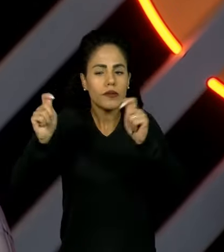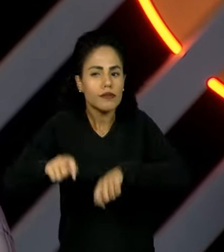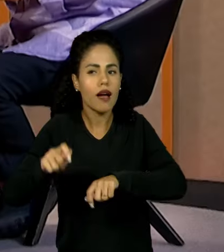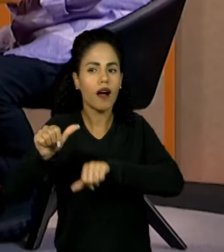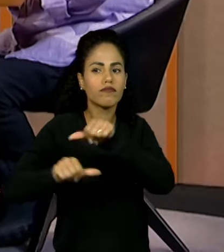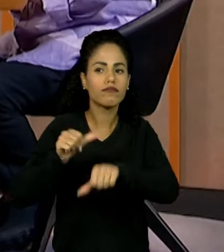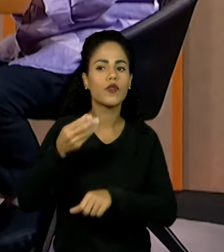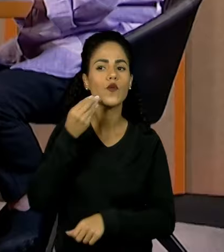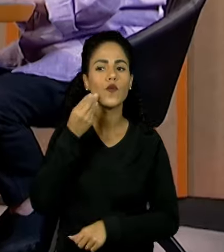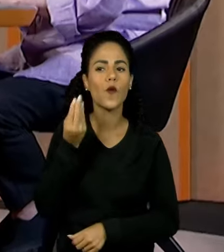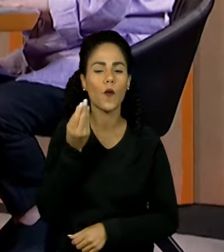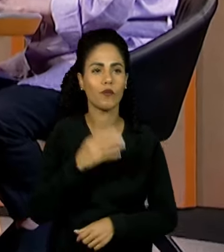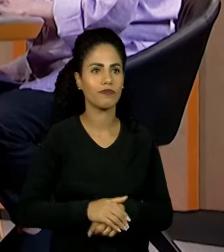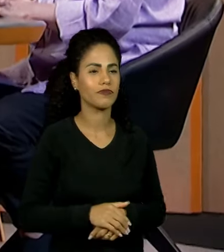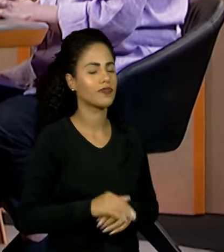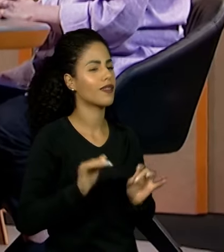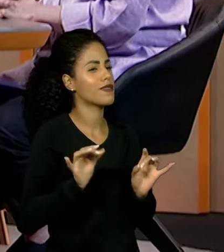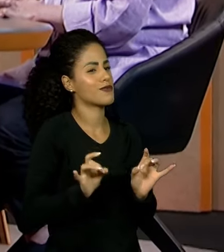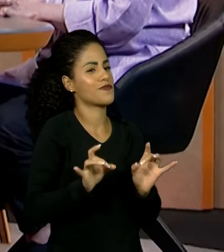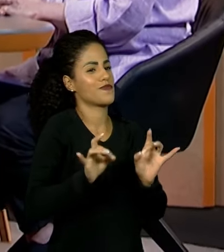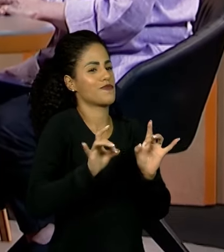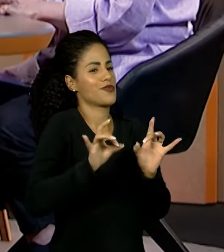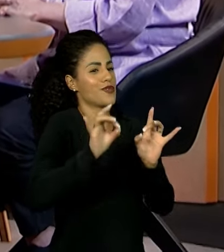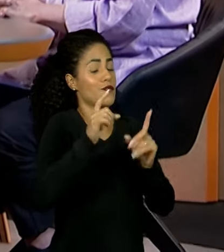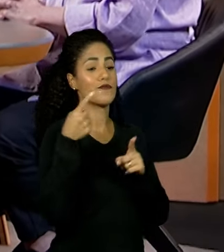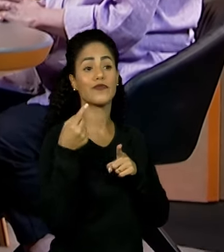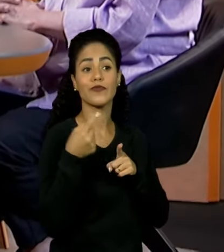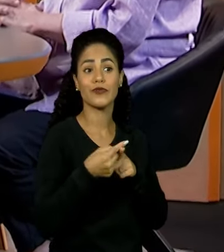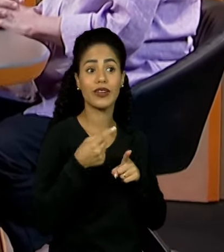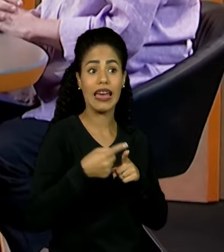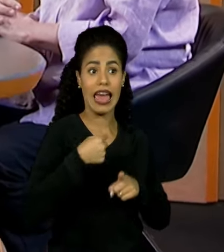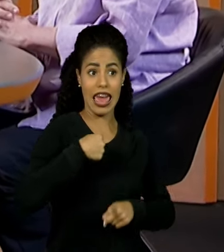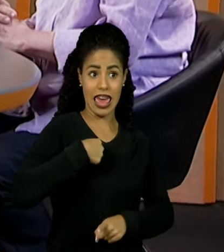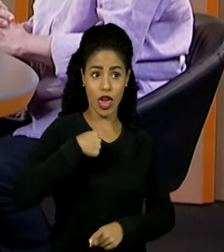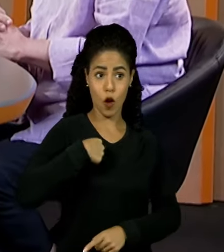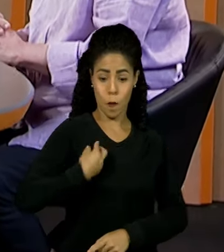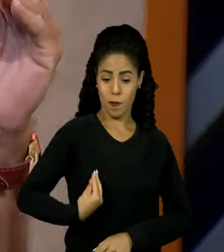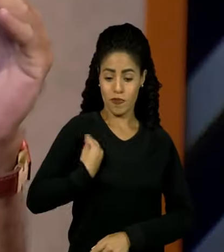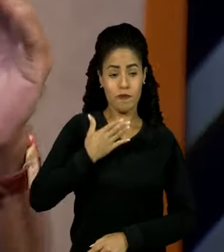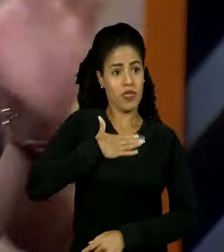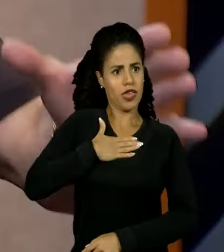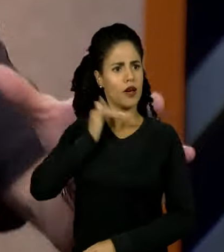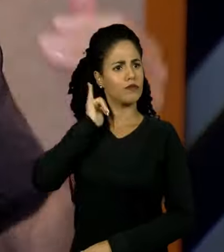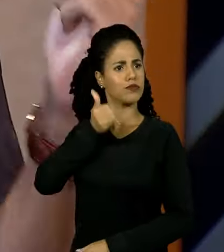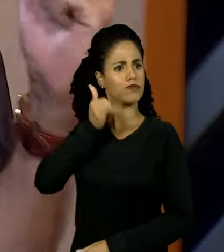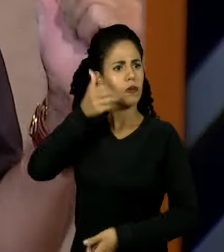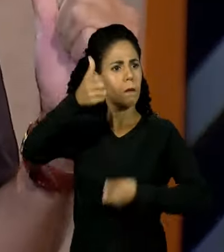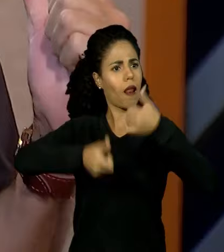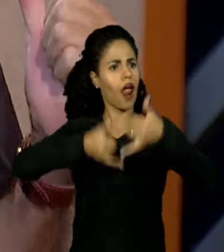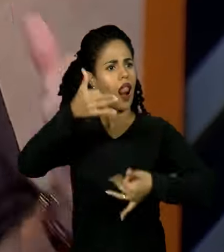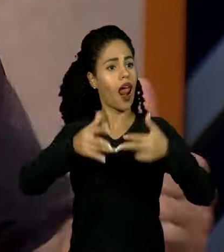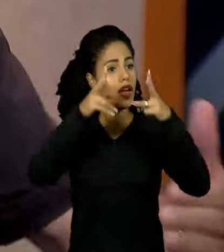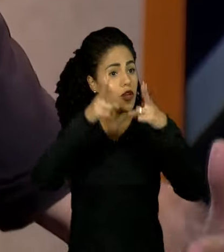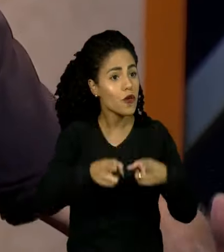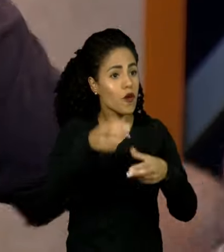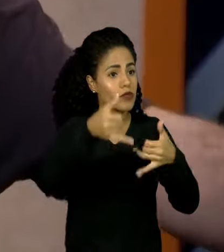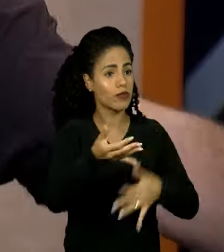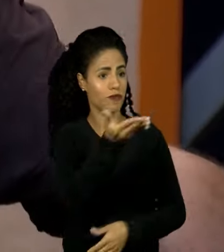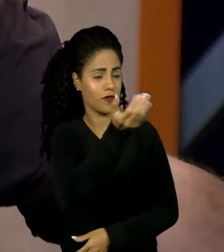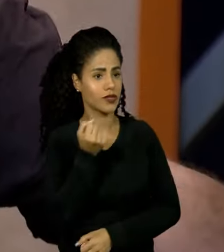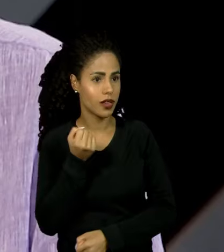ajudar? Vai ser muito especial, porque é contar a minha história pra eles e dizer o que eu falei pra você no começo.